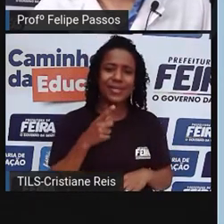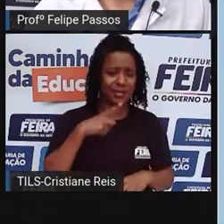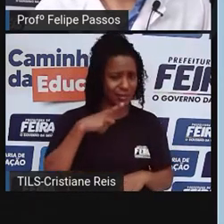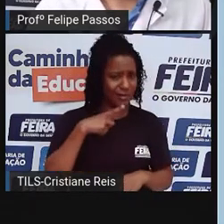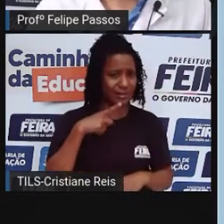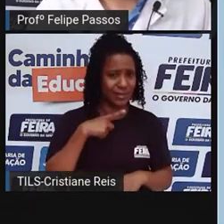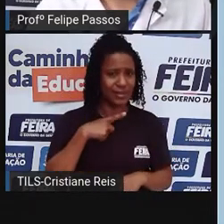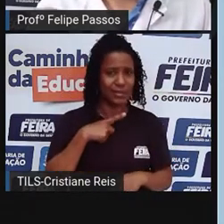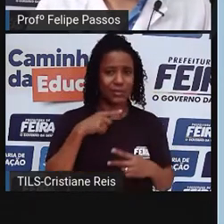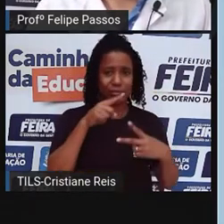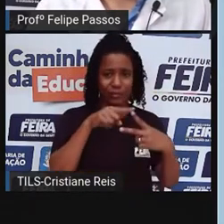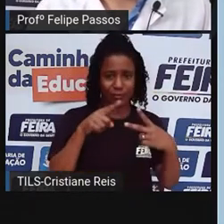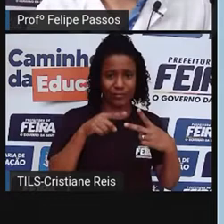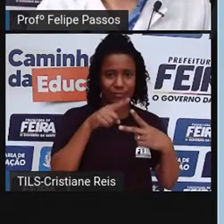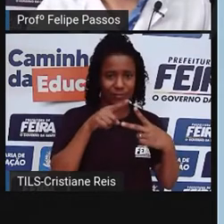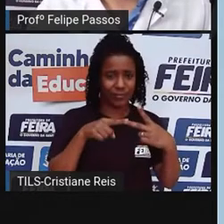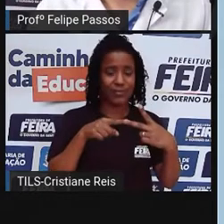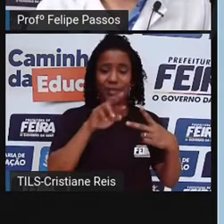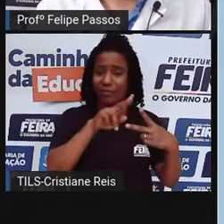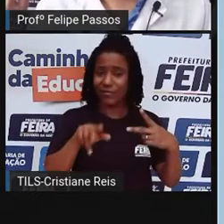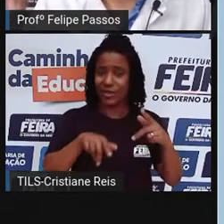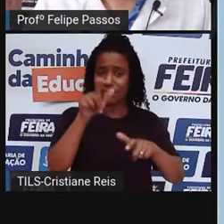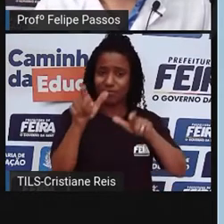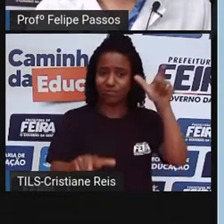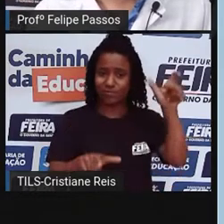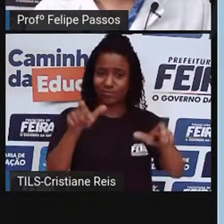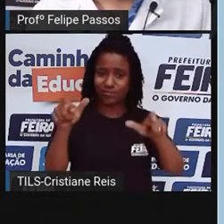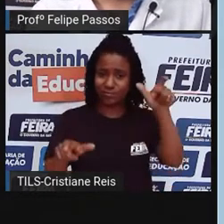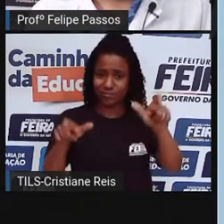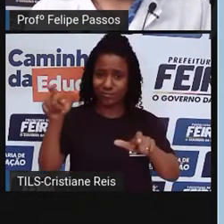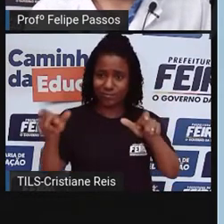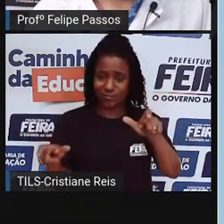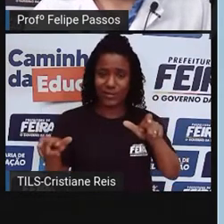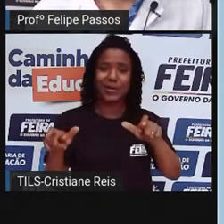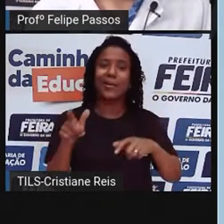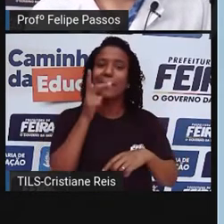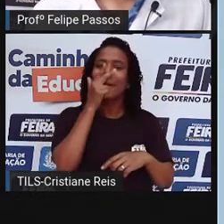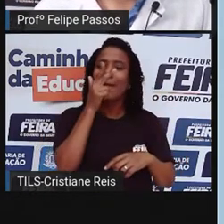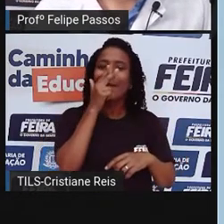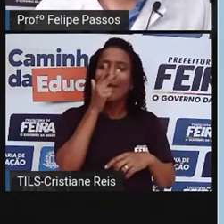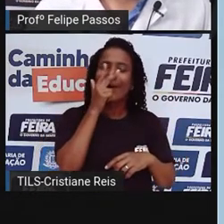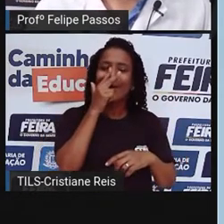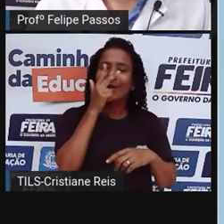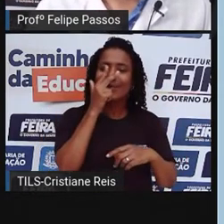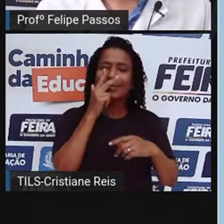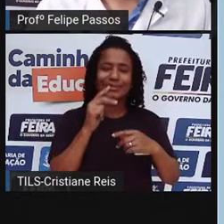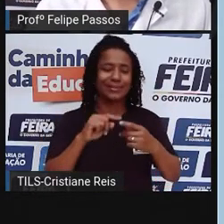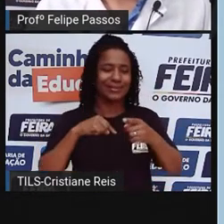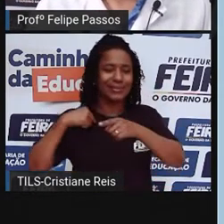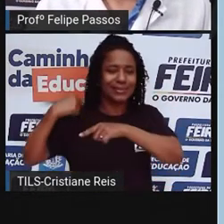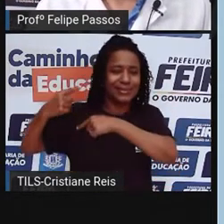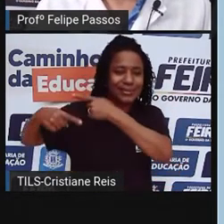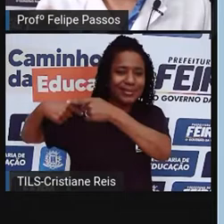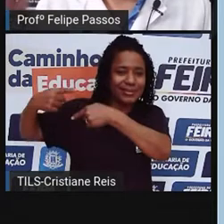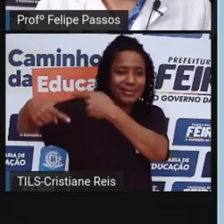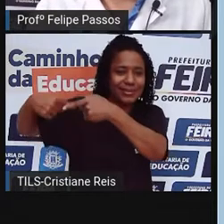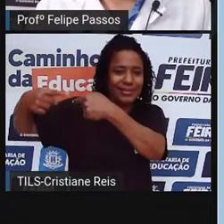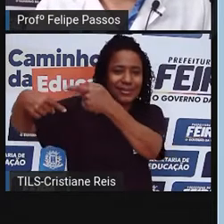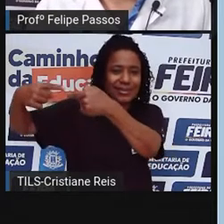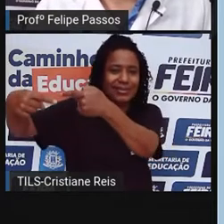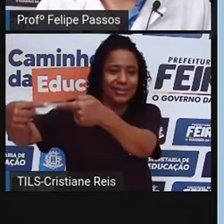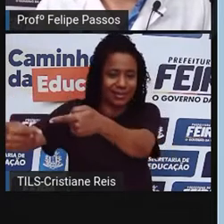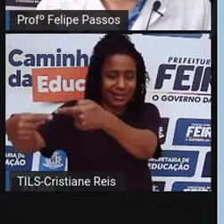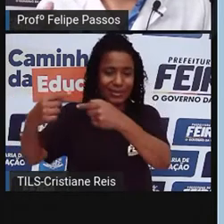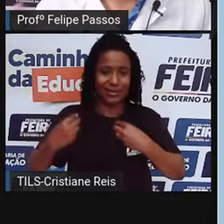ali, duas não, várias espécies que são meio que primas do ser humano, né? Expresses de seres humanos, mas que eram